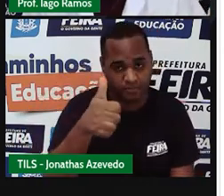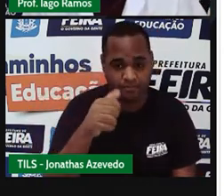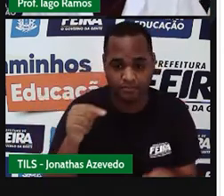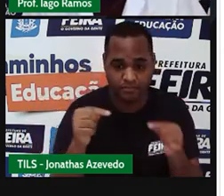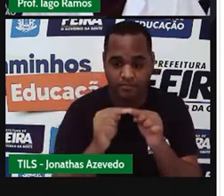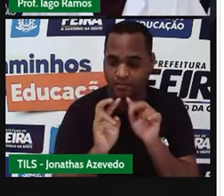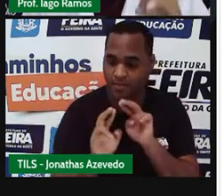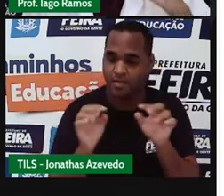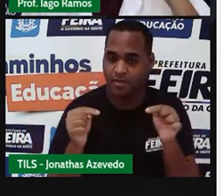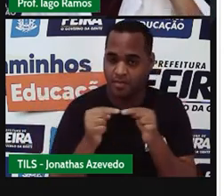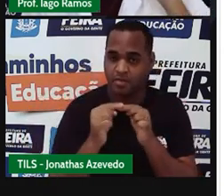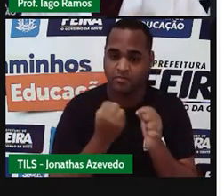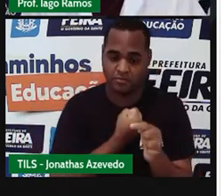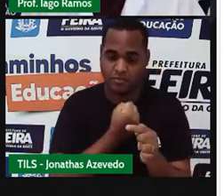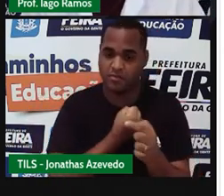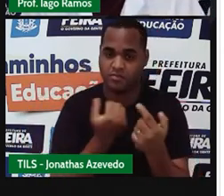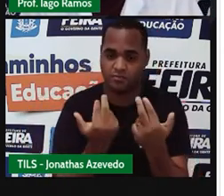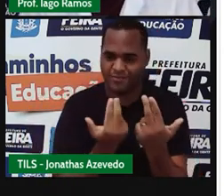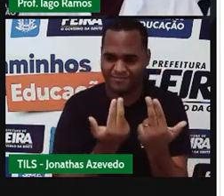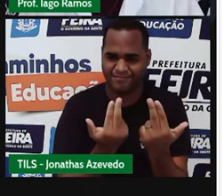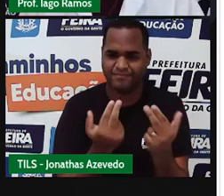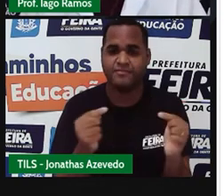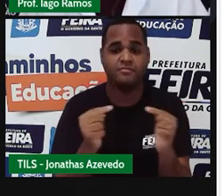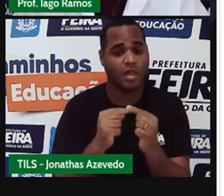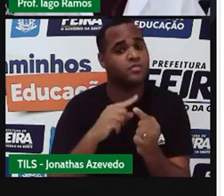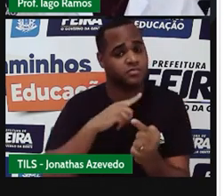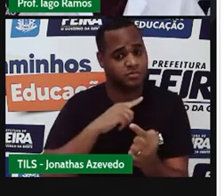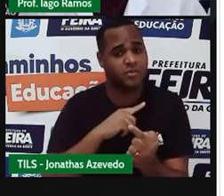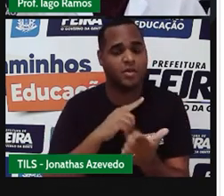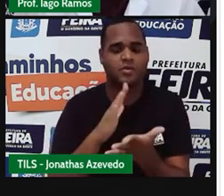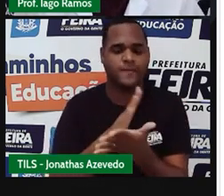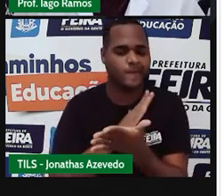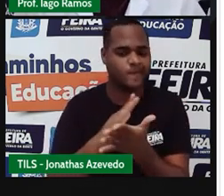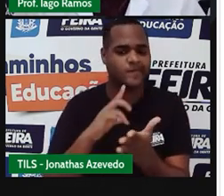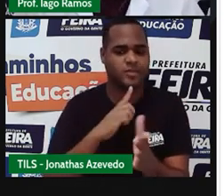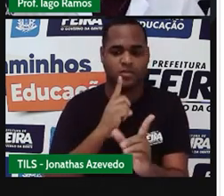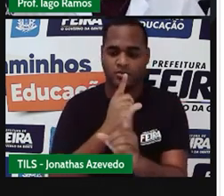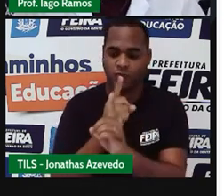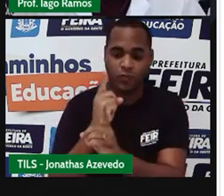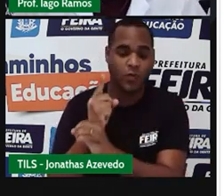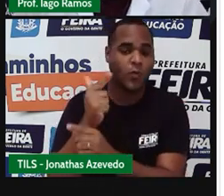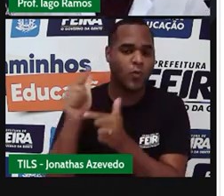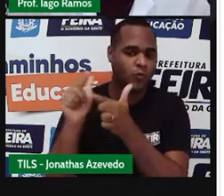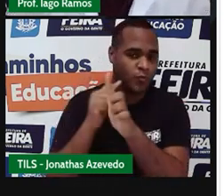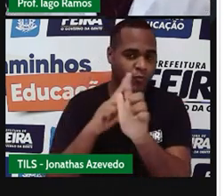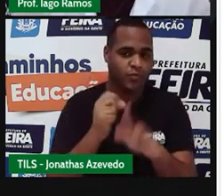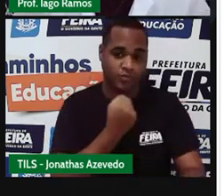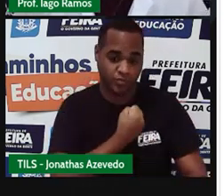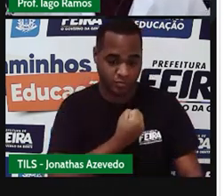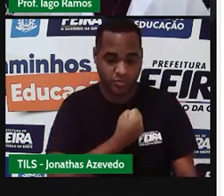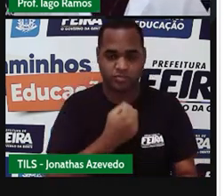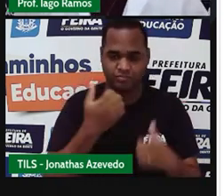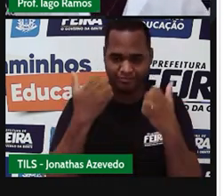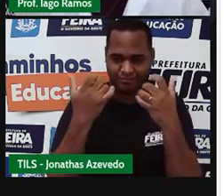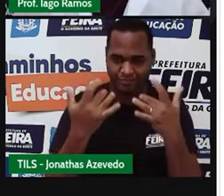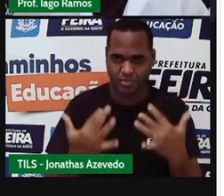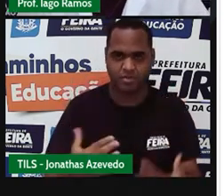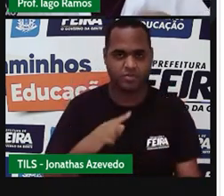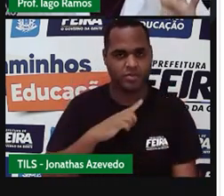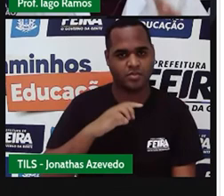é o mesmo número. mas existe uma maneira de encontrar outros números Capicuas.